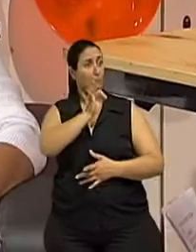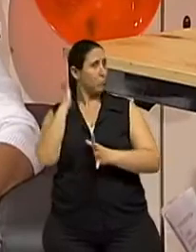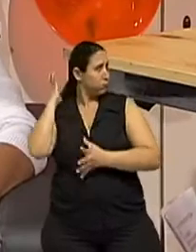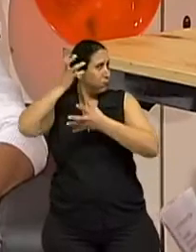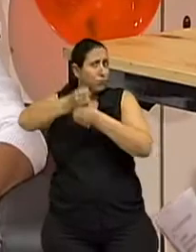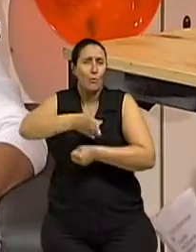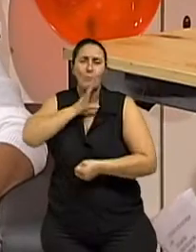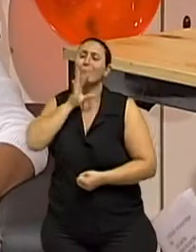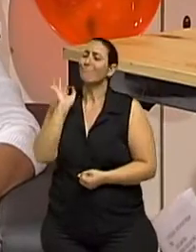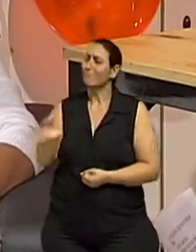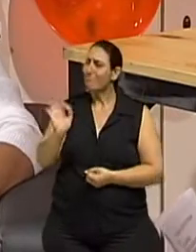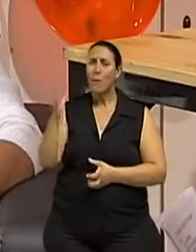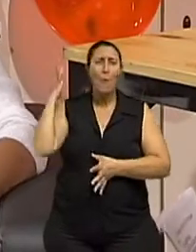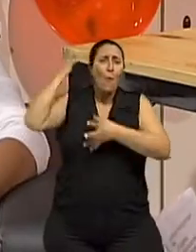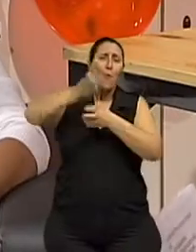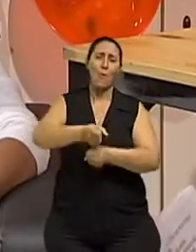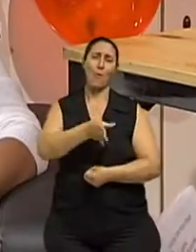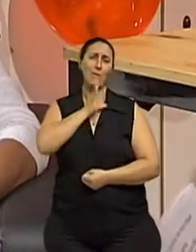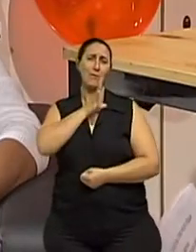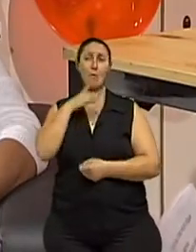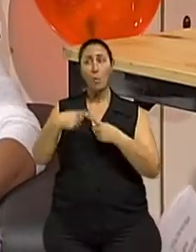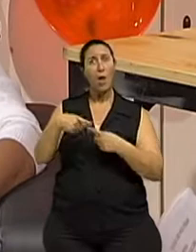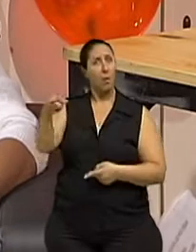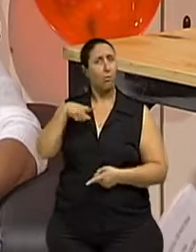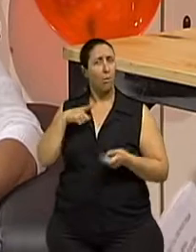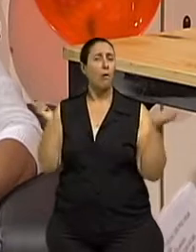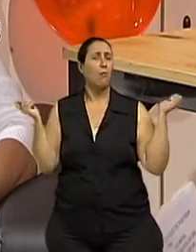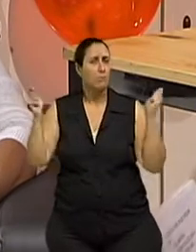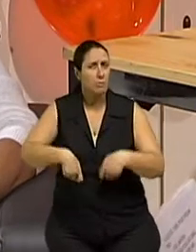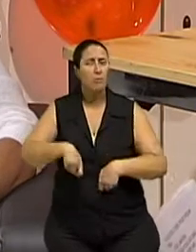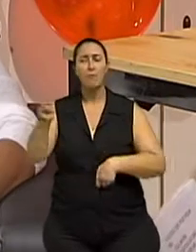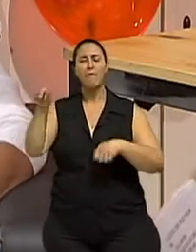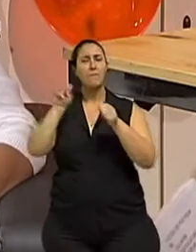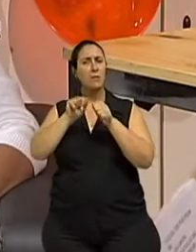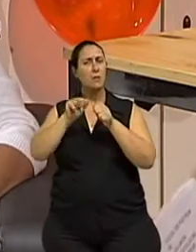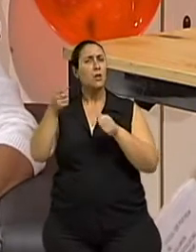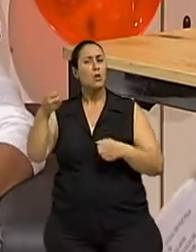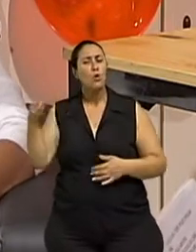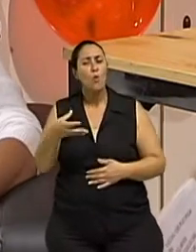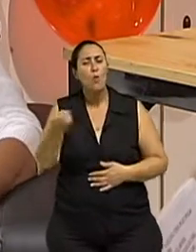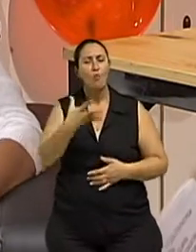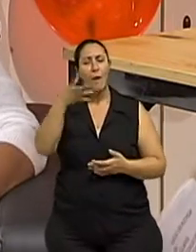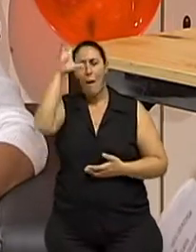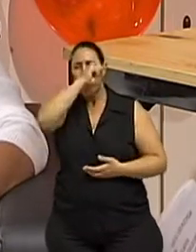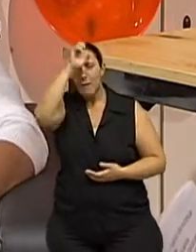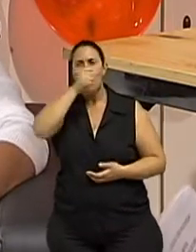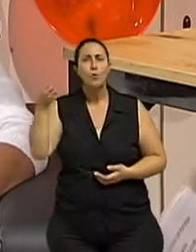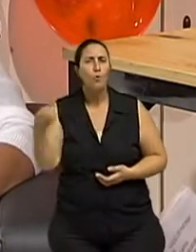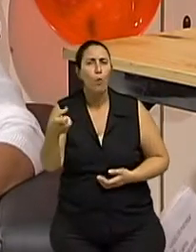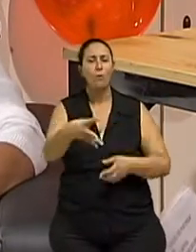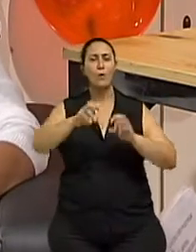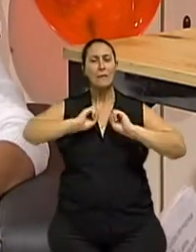Exatamente. E essa bagagem, essa capacidade de fazer novas aquisições, são exploradas